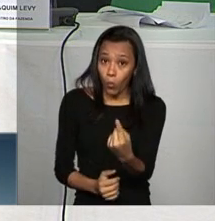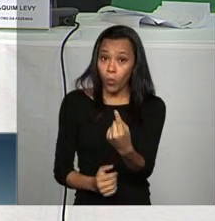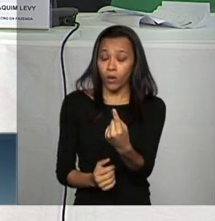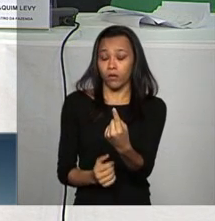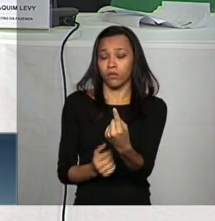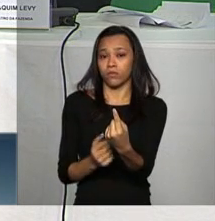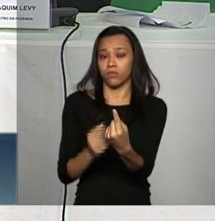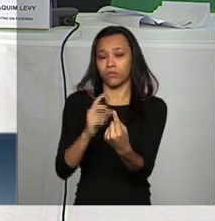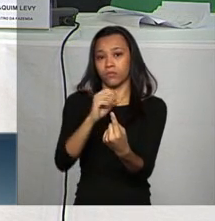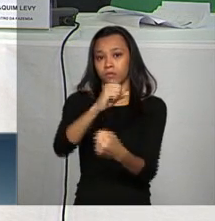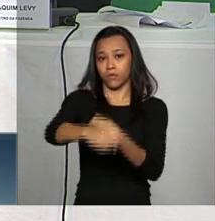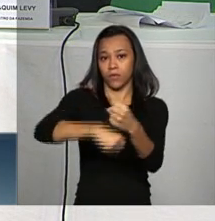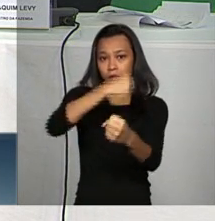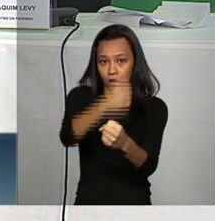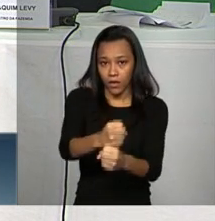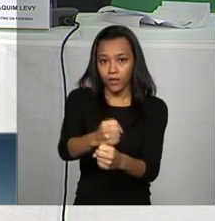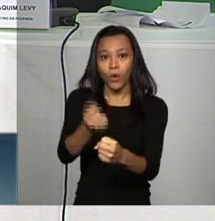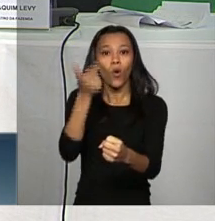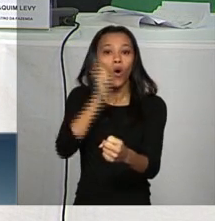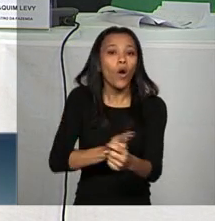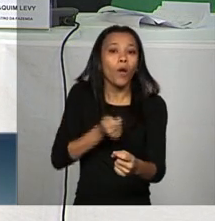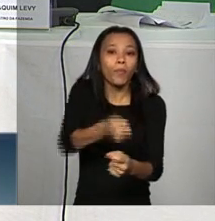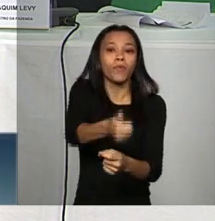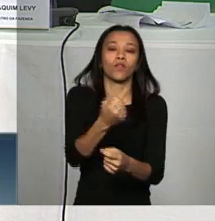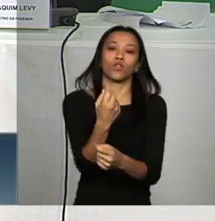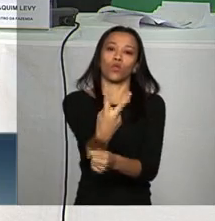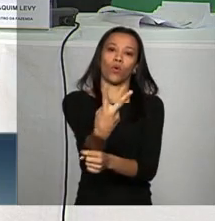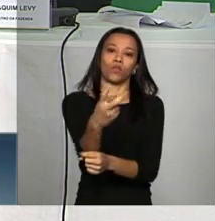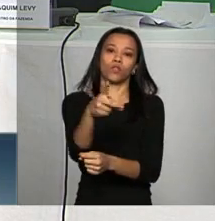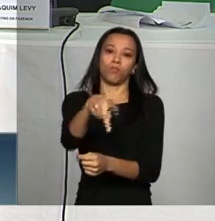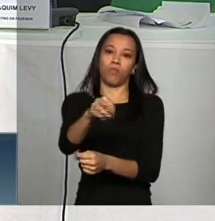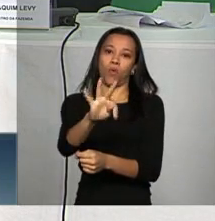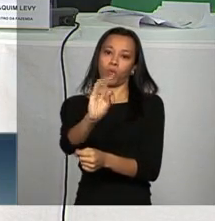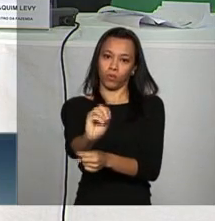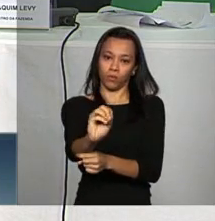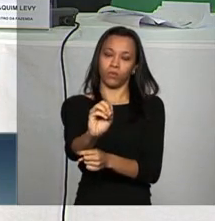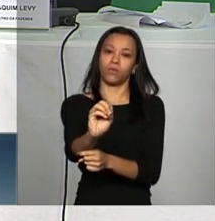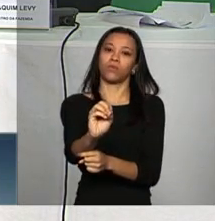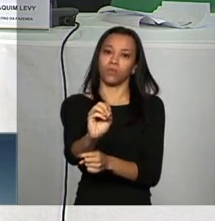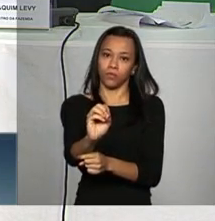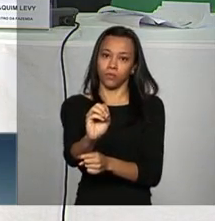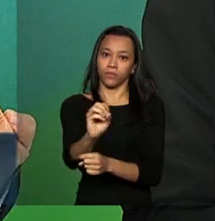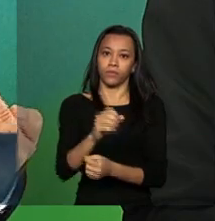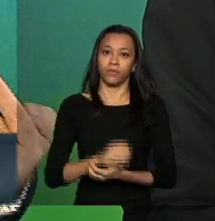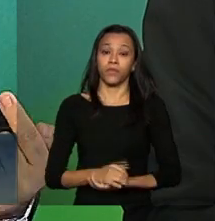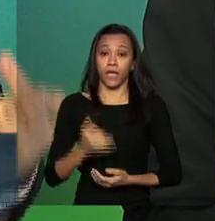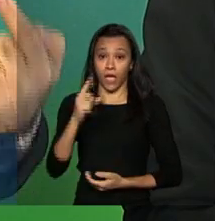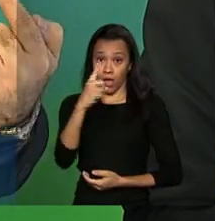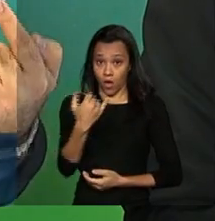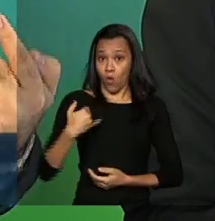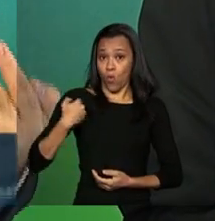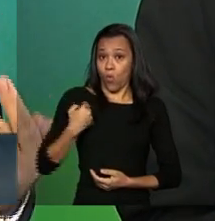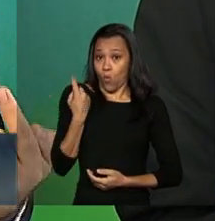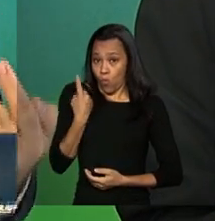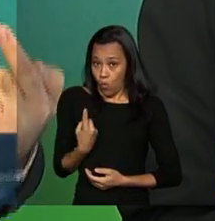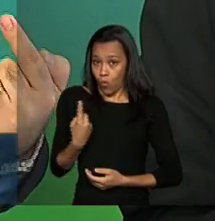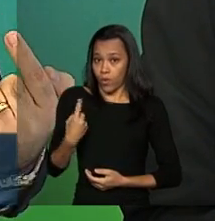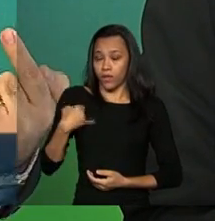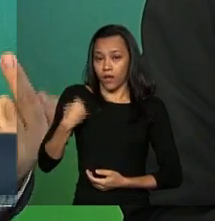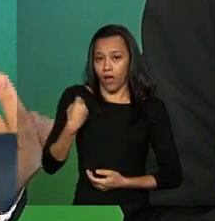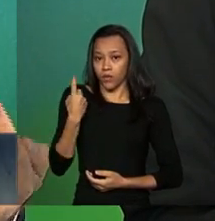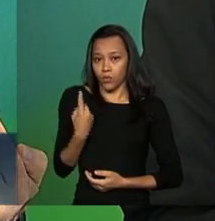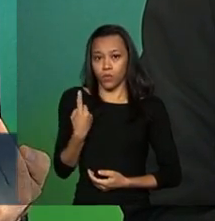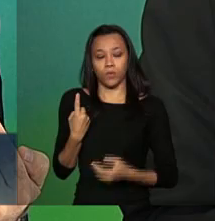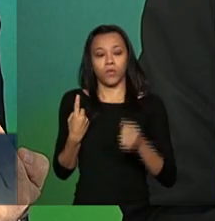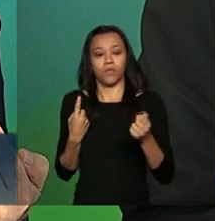ano, vale dois pontos. Porque é um ano de idade mais um ano de contribuição. Então, isso precisa ficar muito claro para as